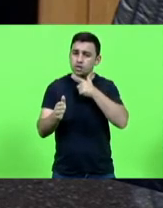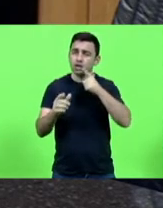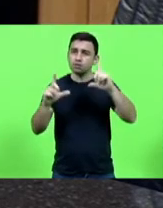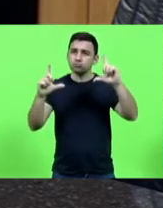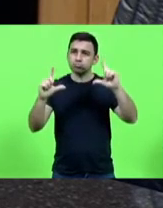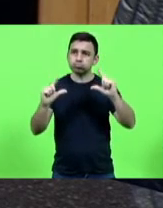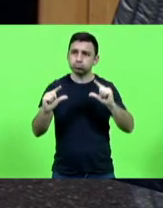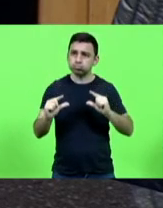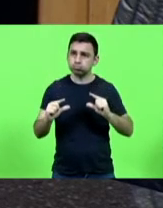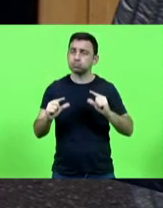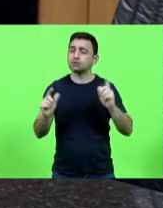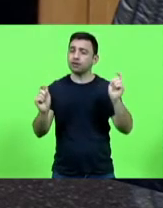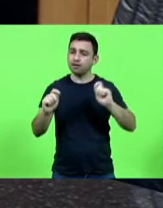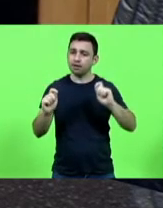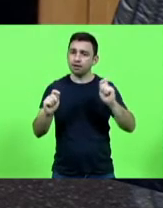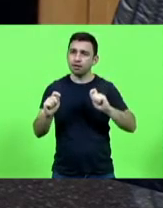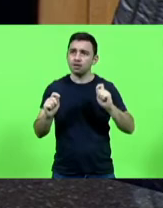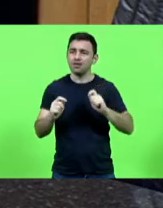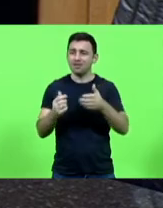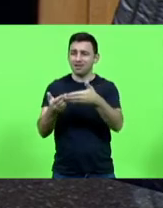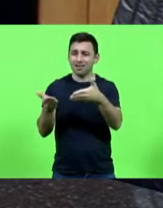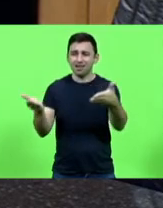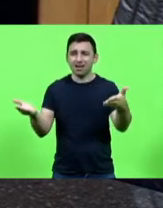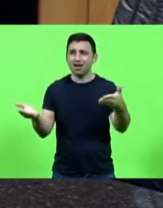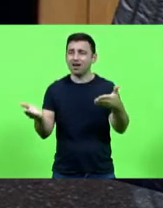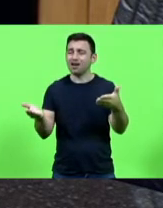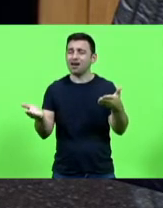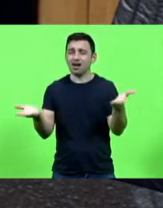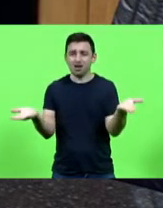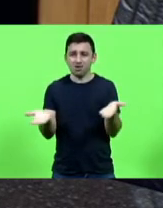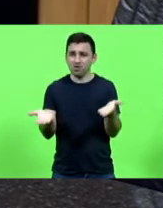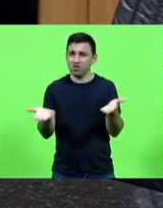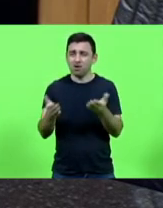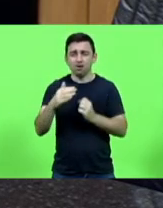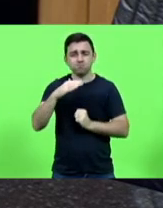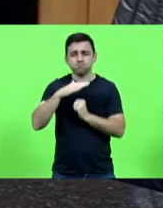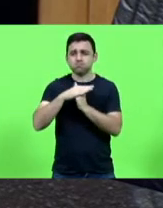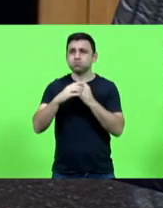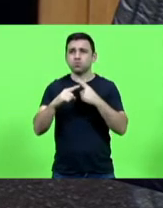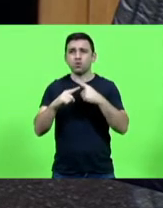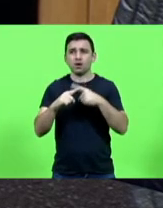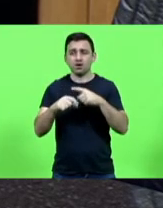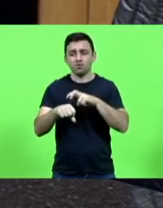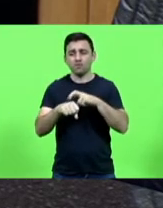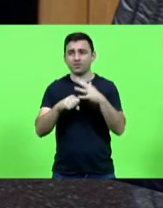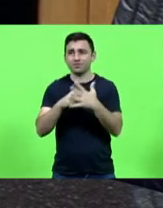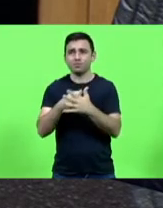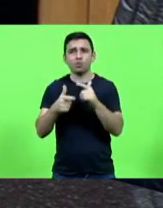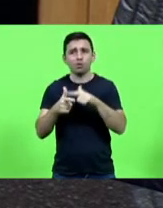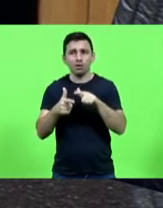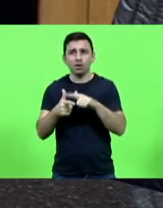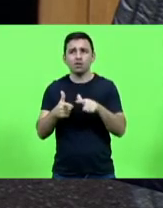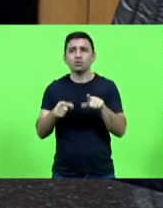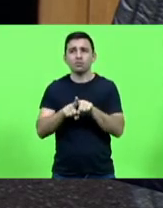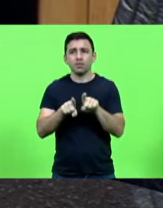sobrecarregado pela questão da pandemia da covid e outro e portanto o ideal seria que toda a